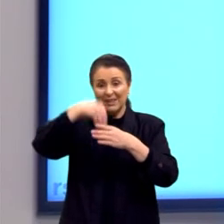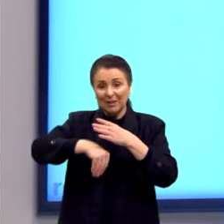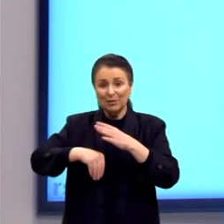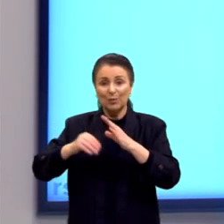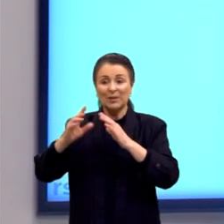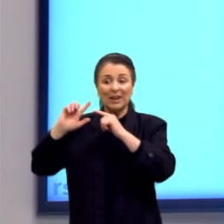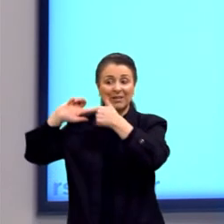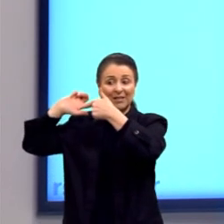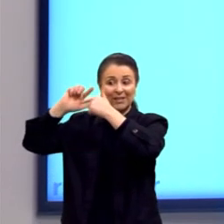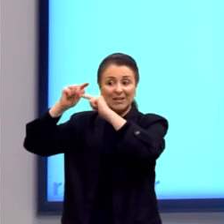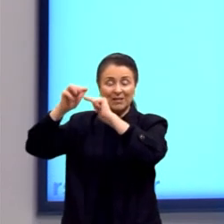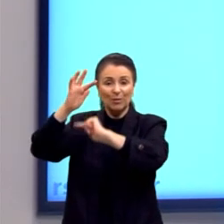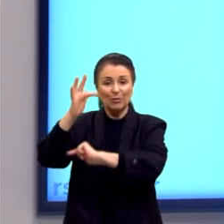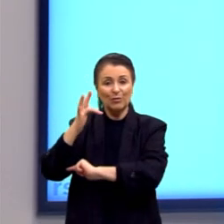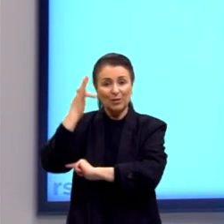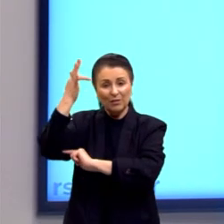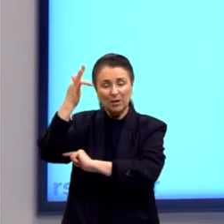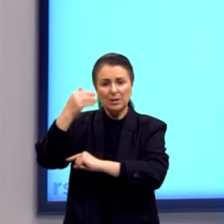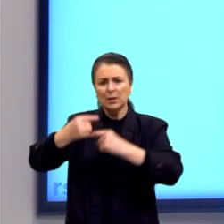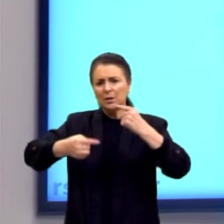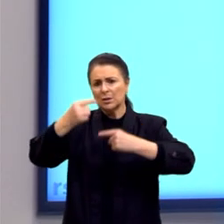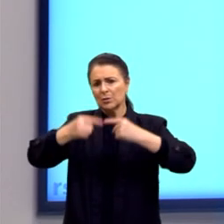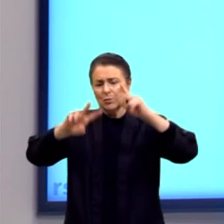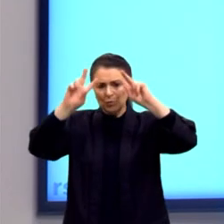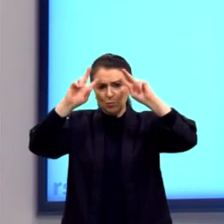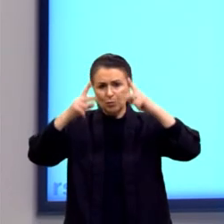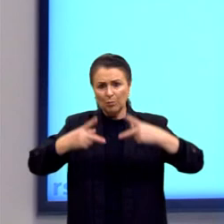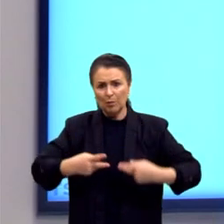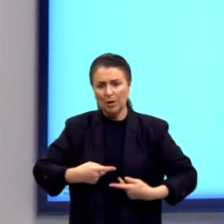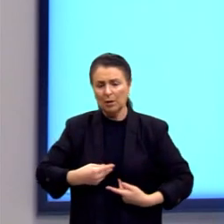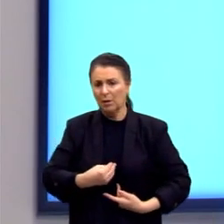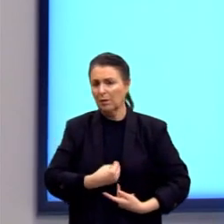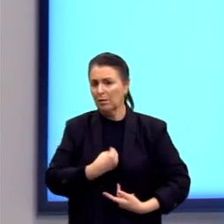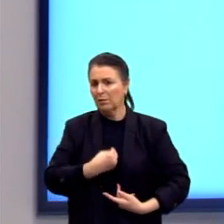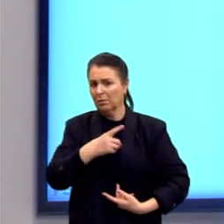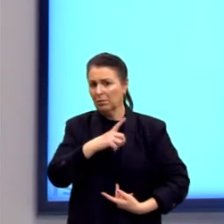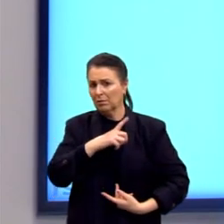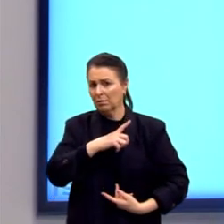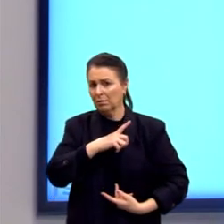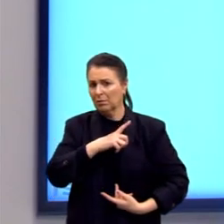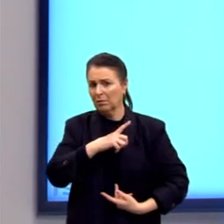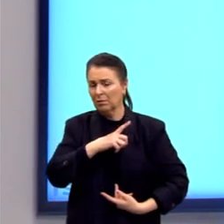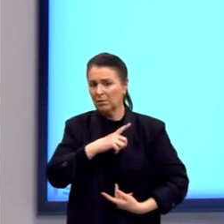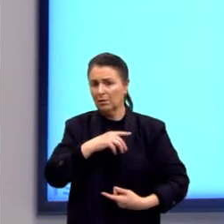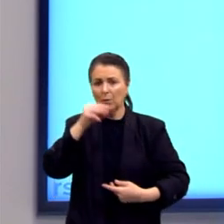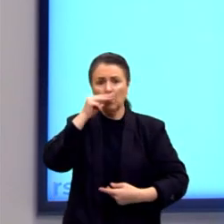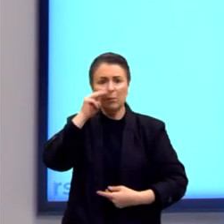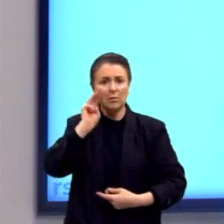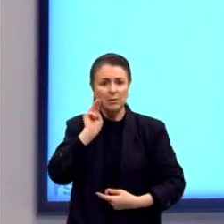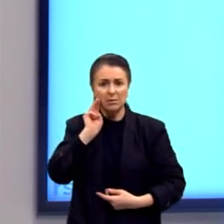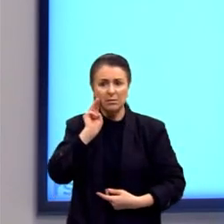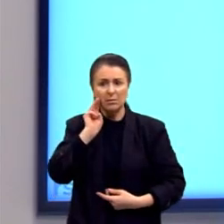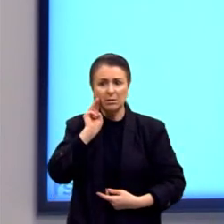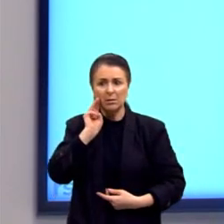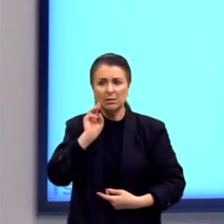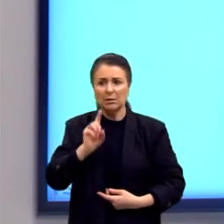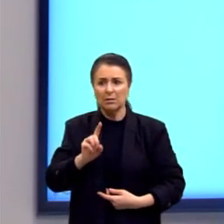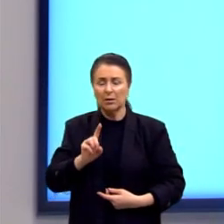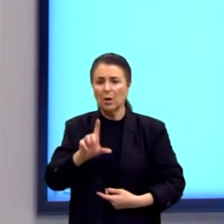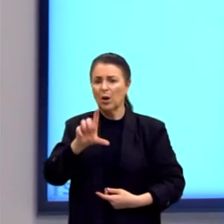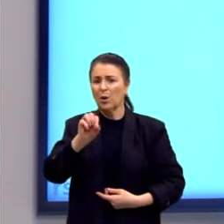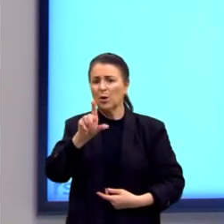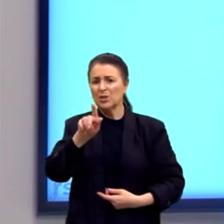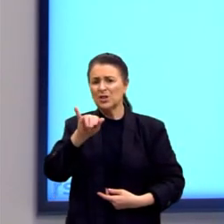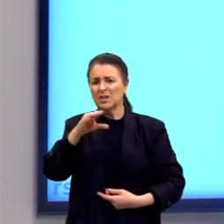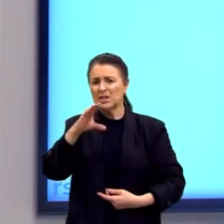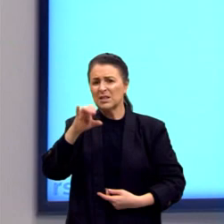filosófica é essa que discute o ser humano, que discute a existência? O marxismo? Não. Logicista?